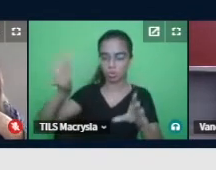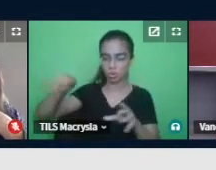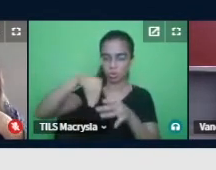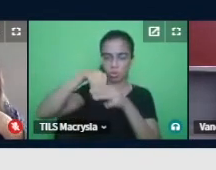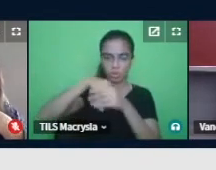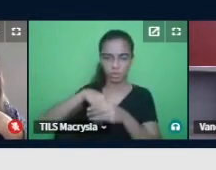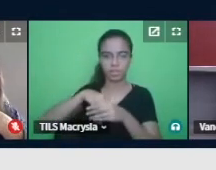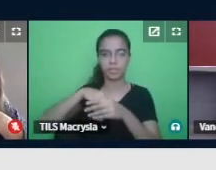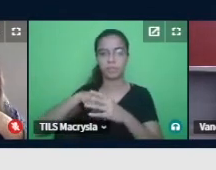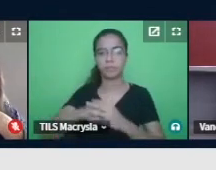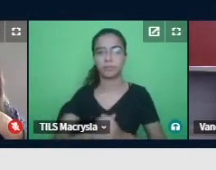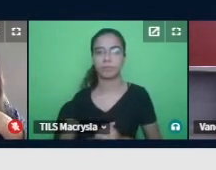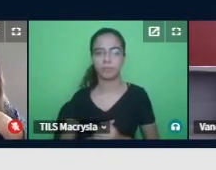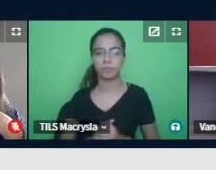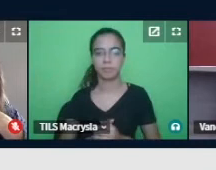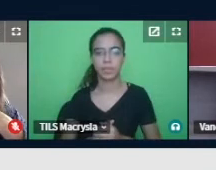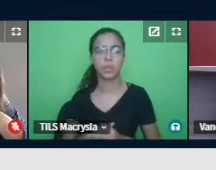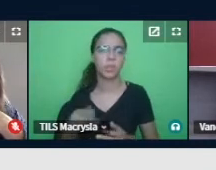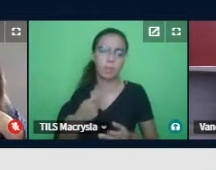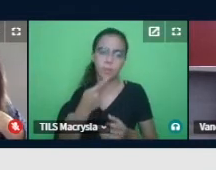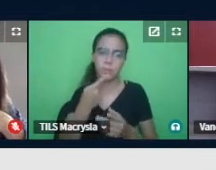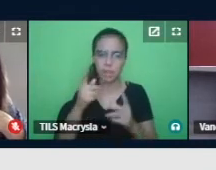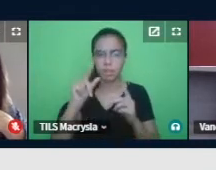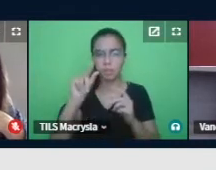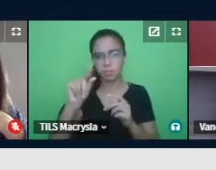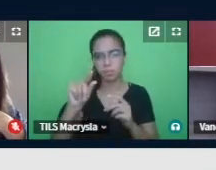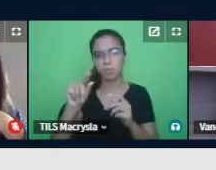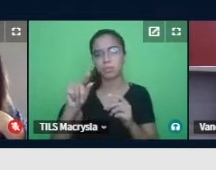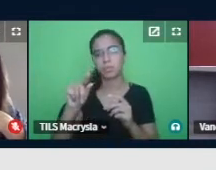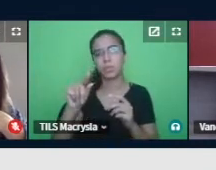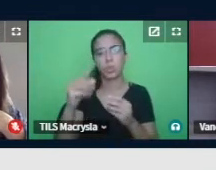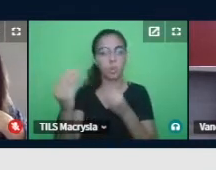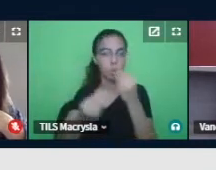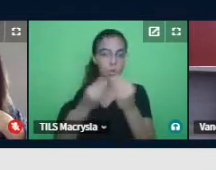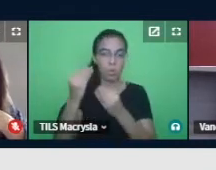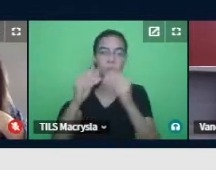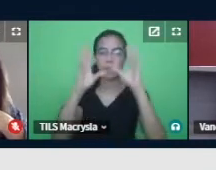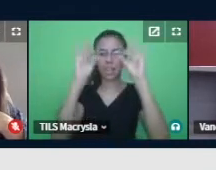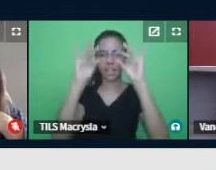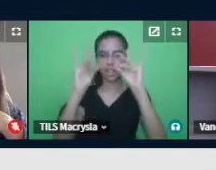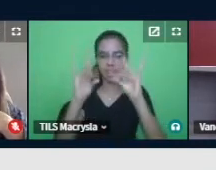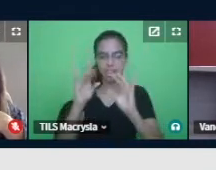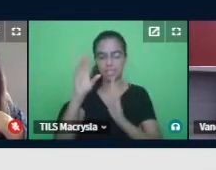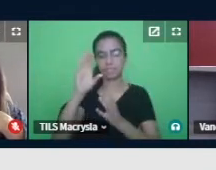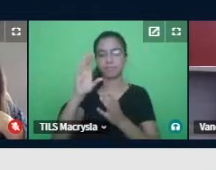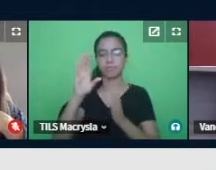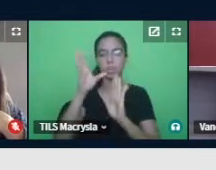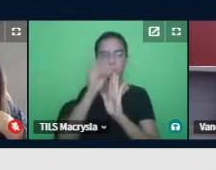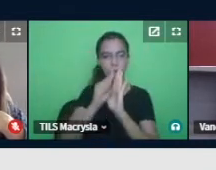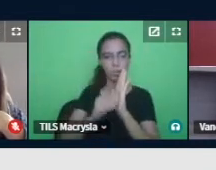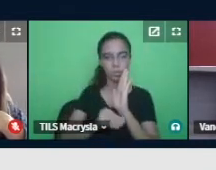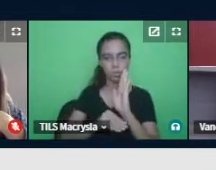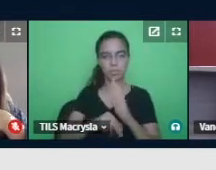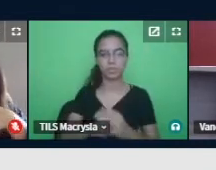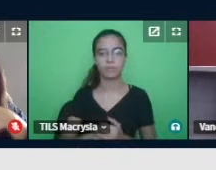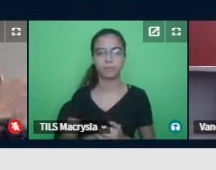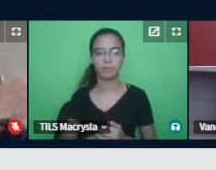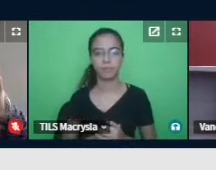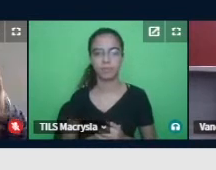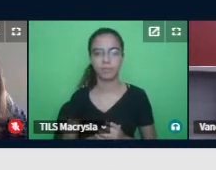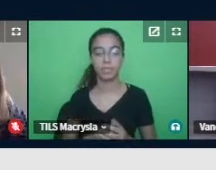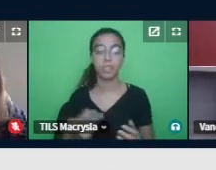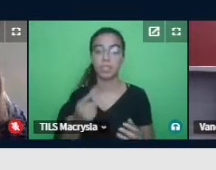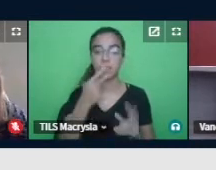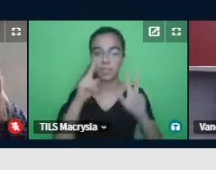Agora nós vamos discorrer um pouquinho sobre a nossa análise de dados, a parte que eu trouxe aqui para apresentação, sobre a